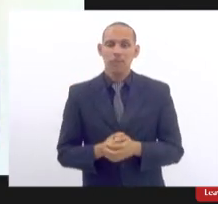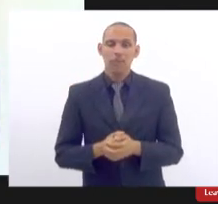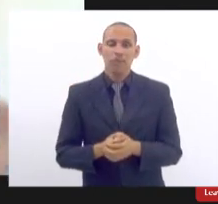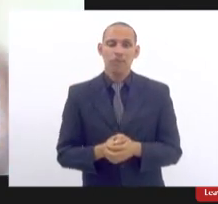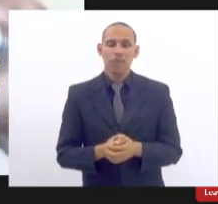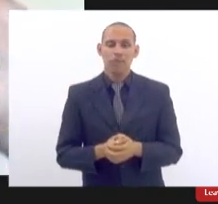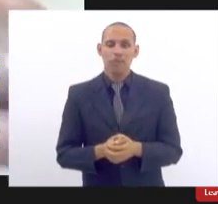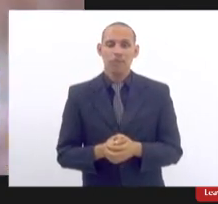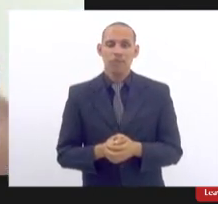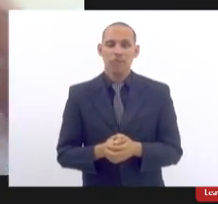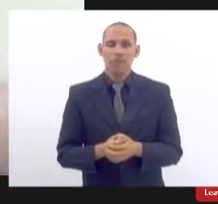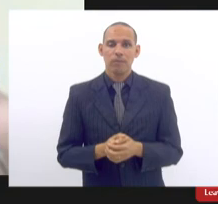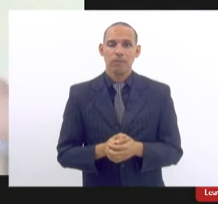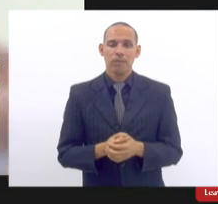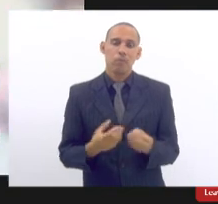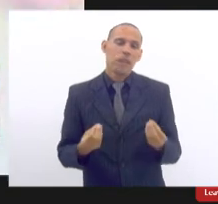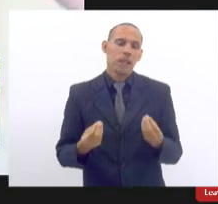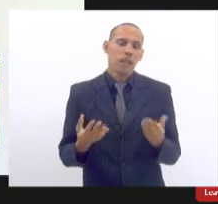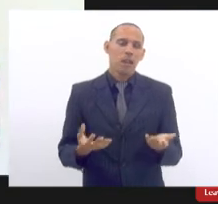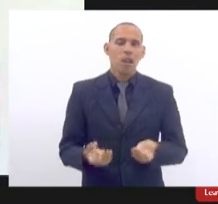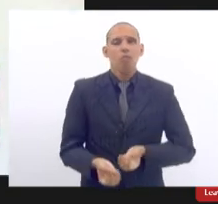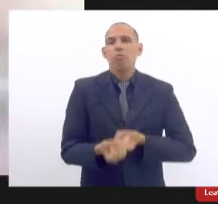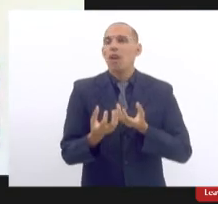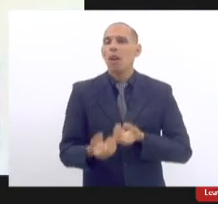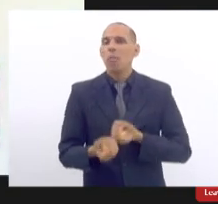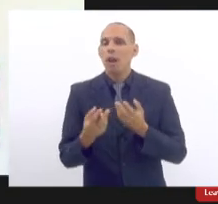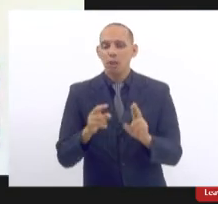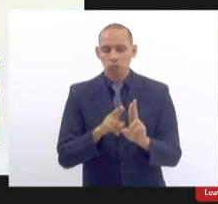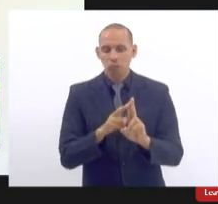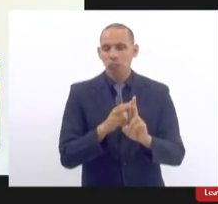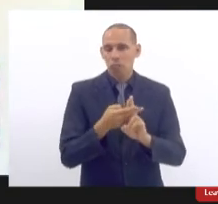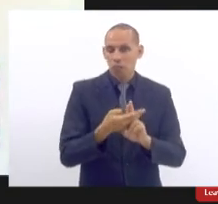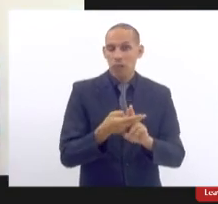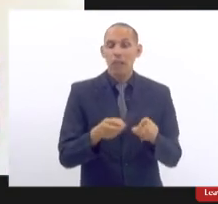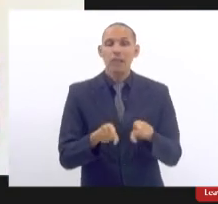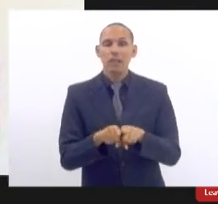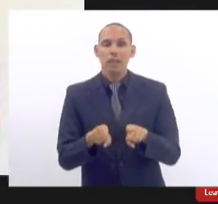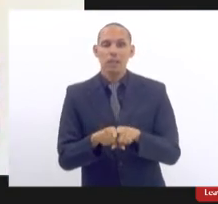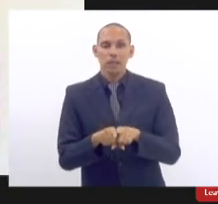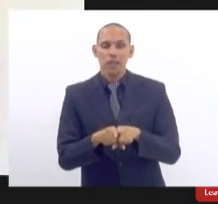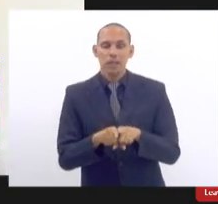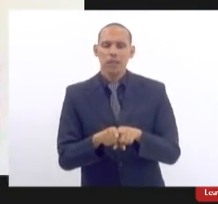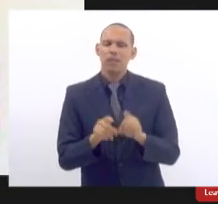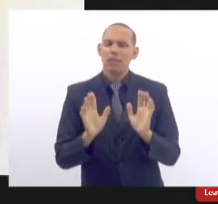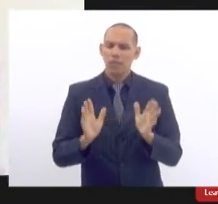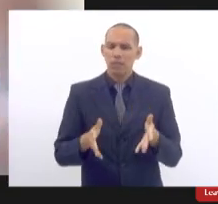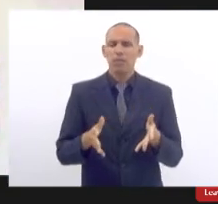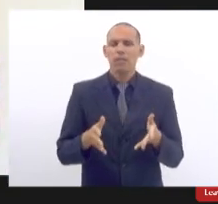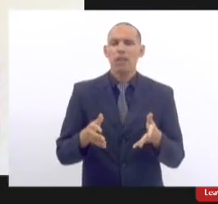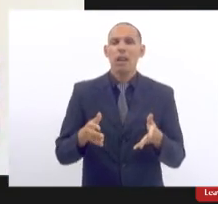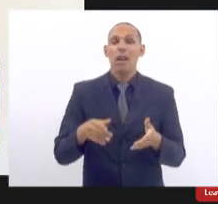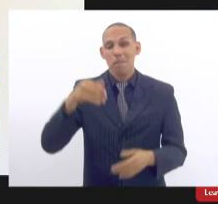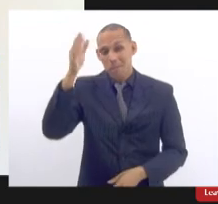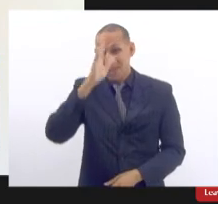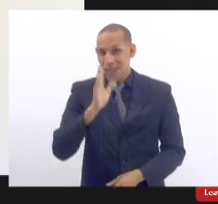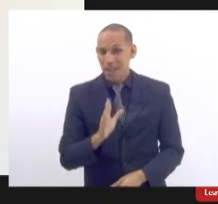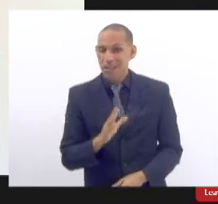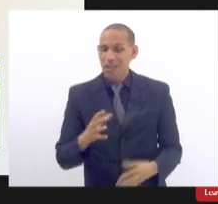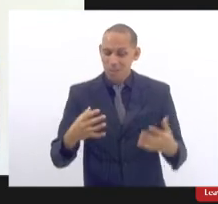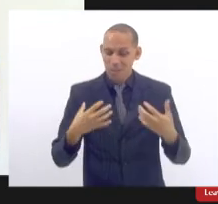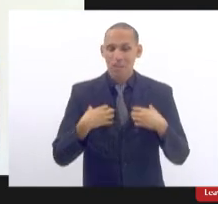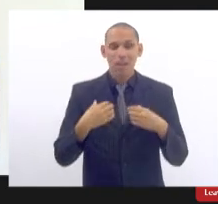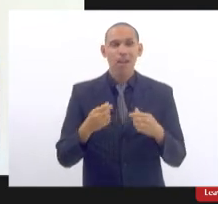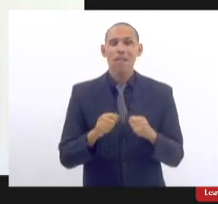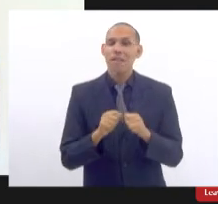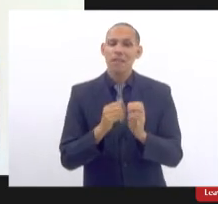só para ver a informação no SUS mas como já foi citado o Brasil é um dos que mais faz implante